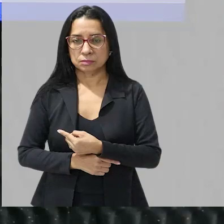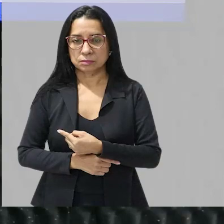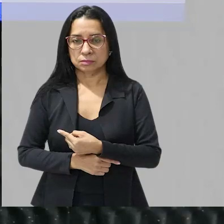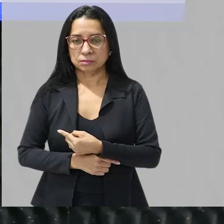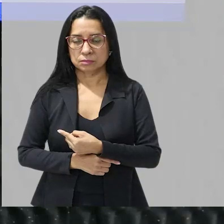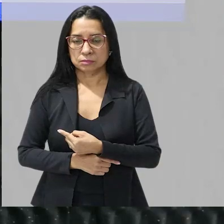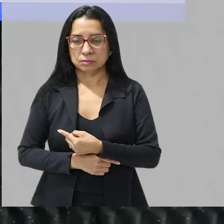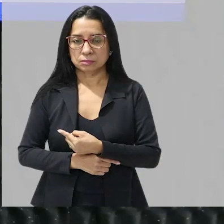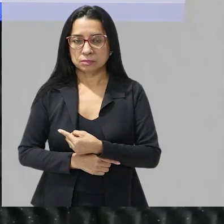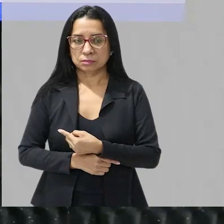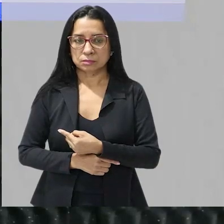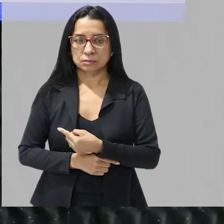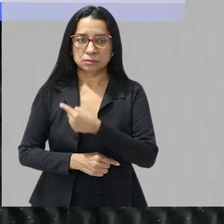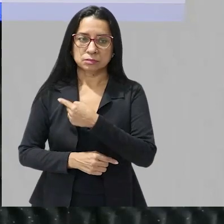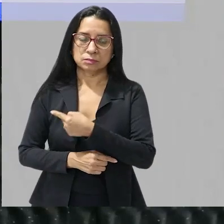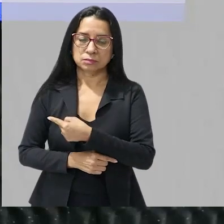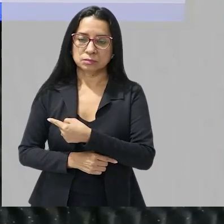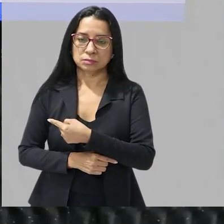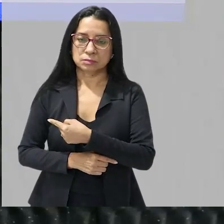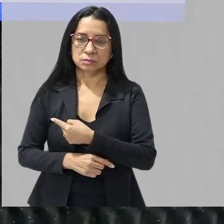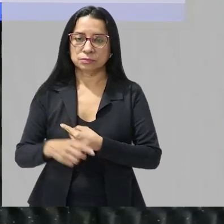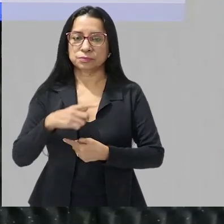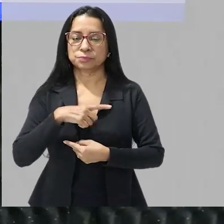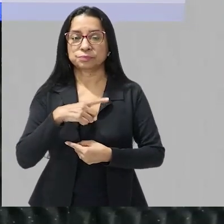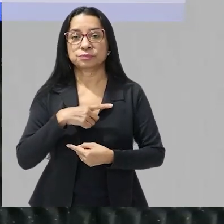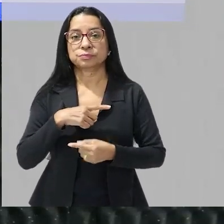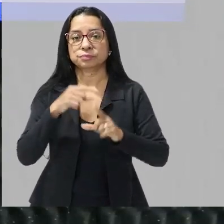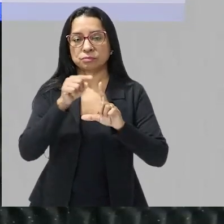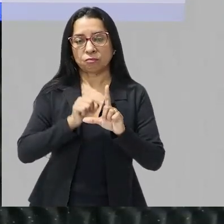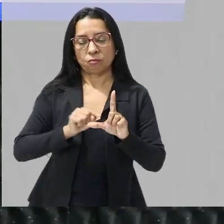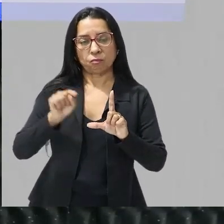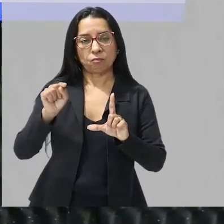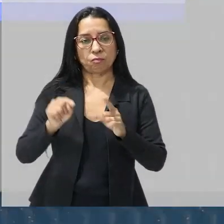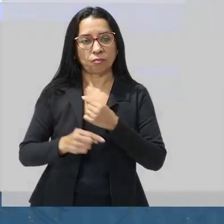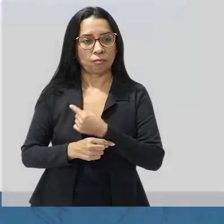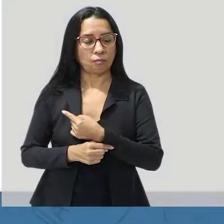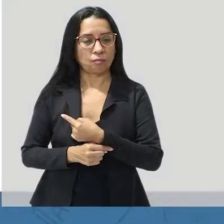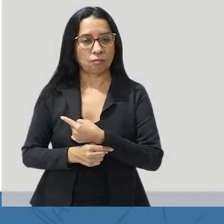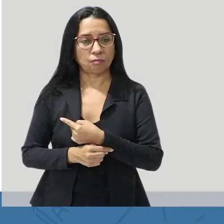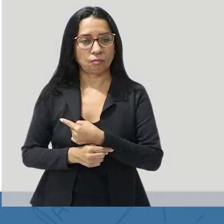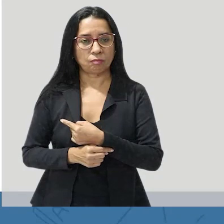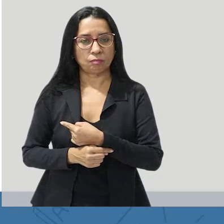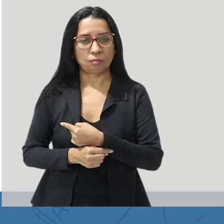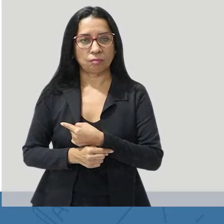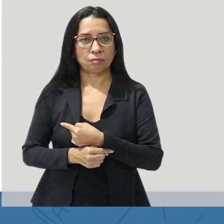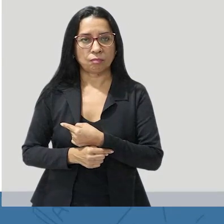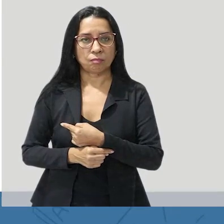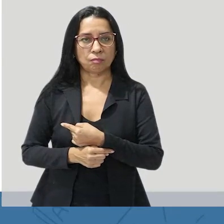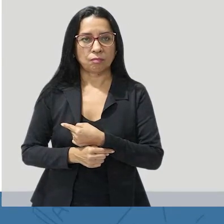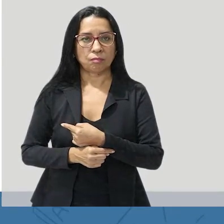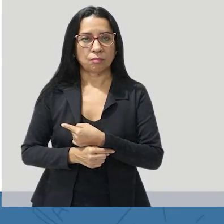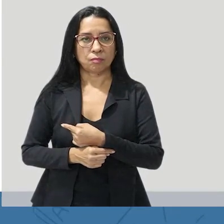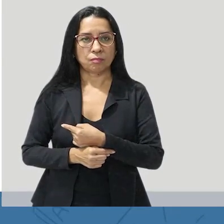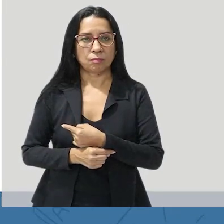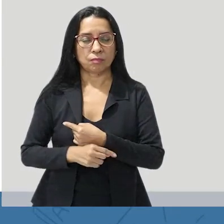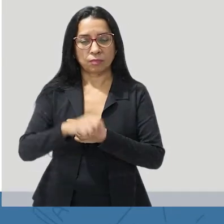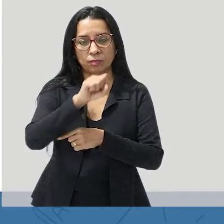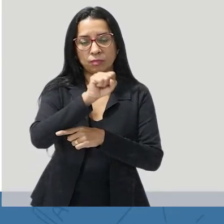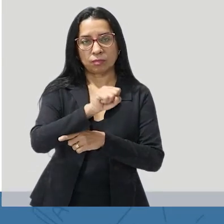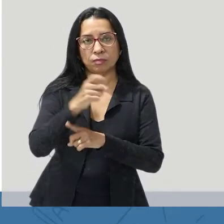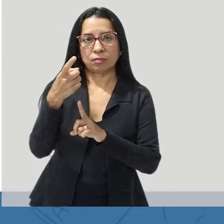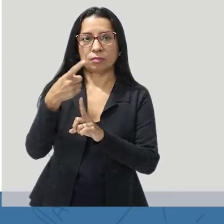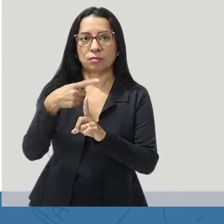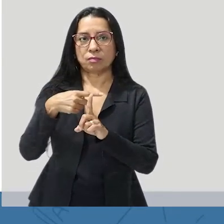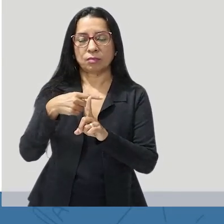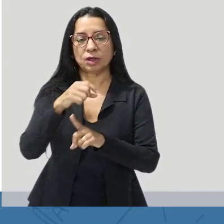apresentados então aqui nós temos esse gráfico ele diz o seguinte o S